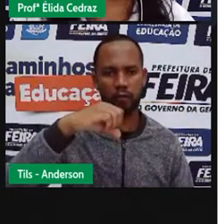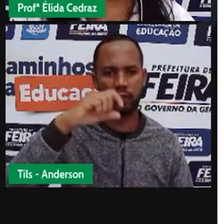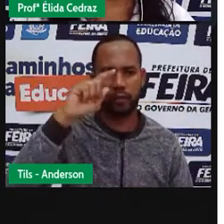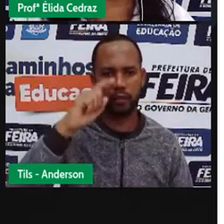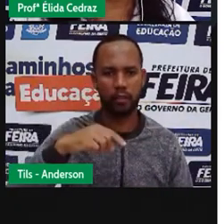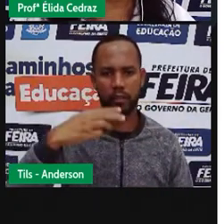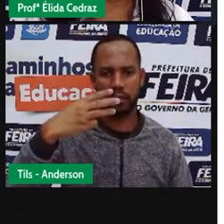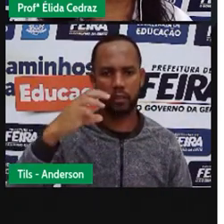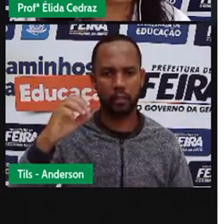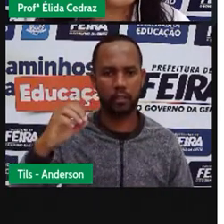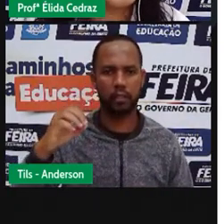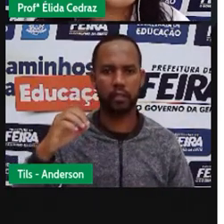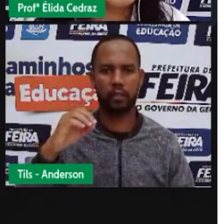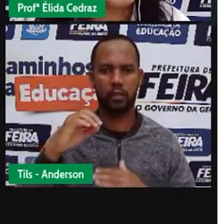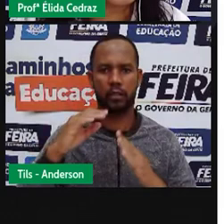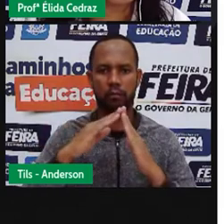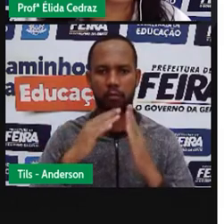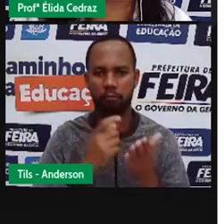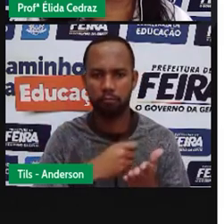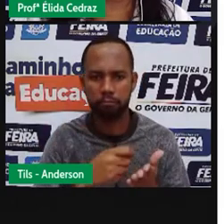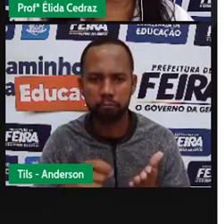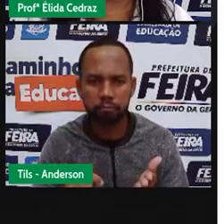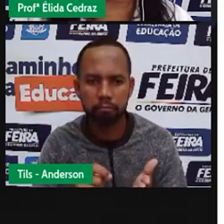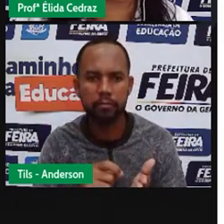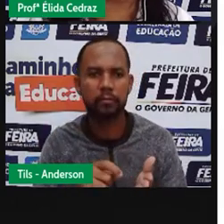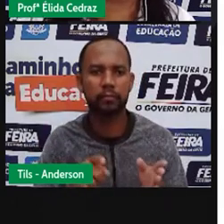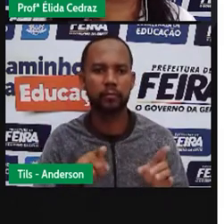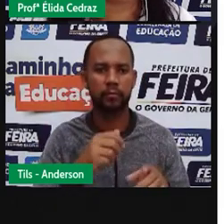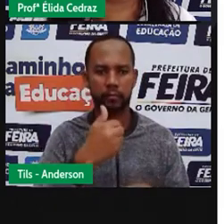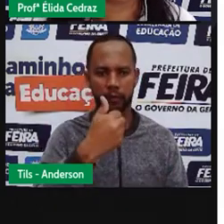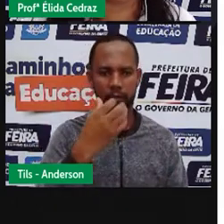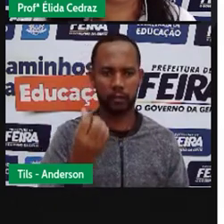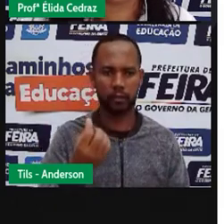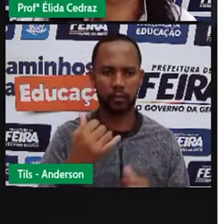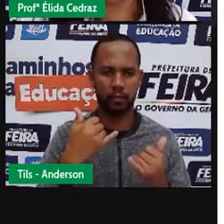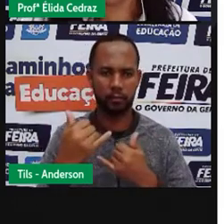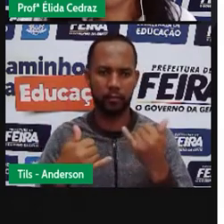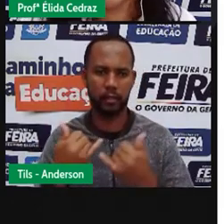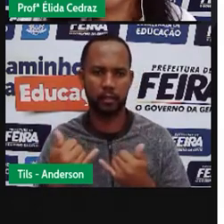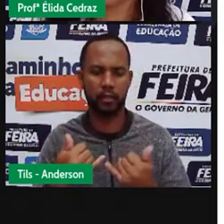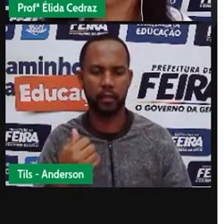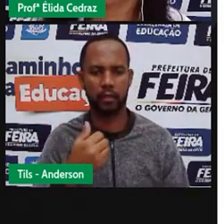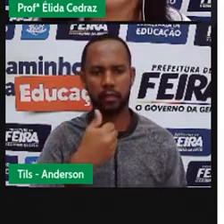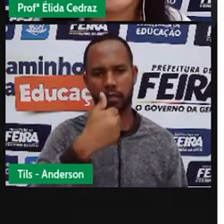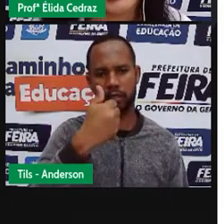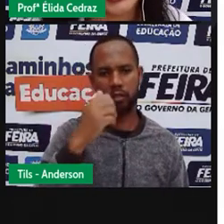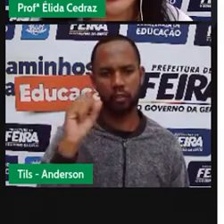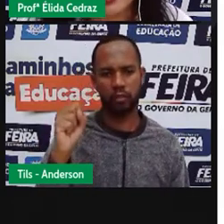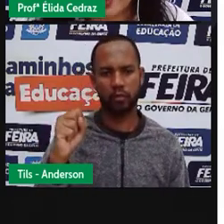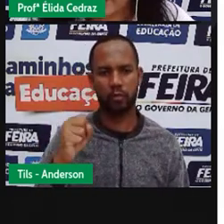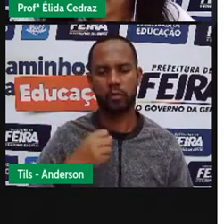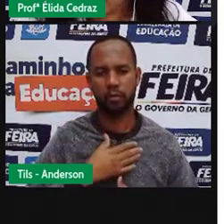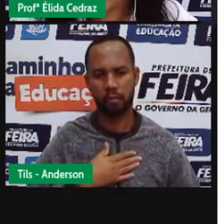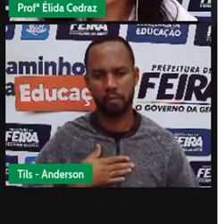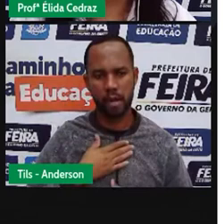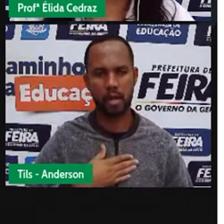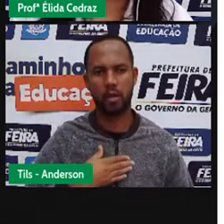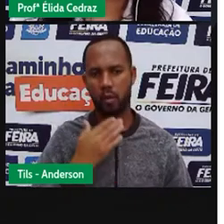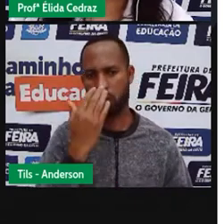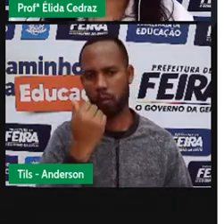escolares. As dezesseis horas brincar. E as dezoito banho e jantar.